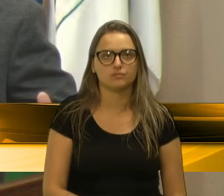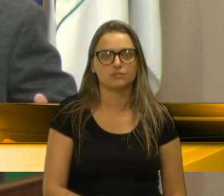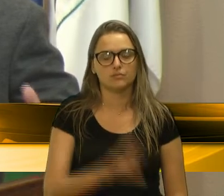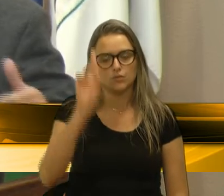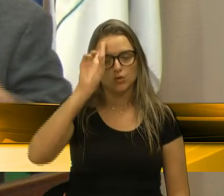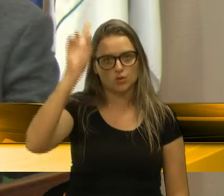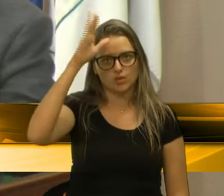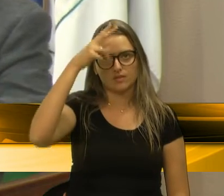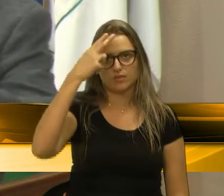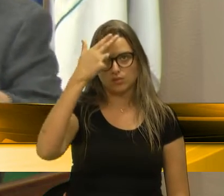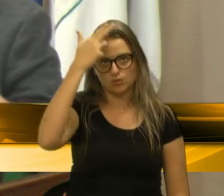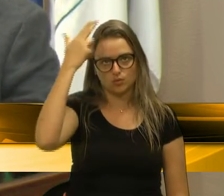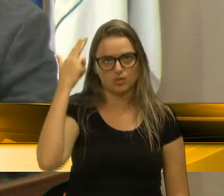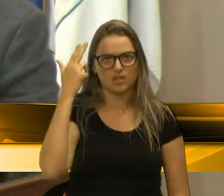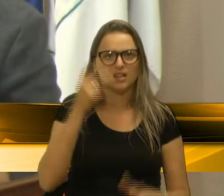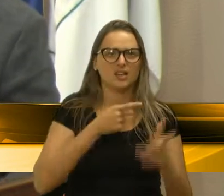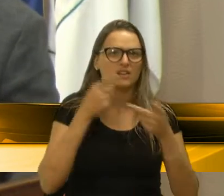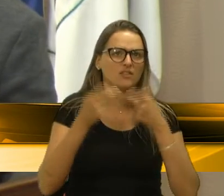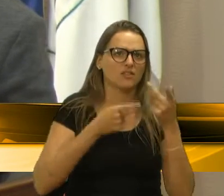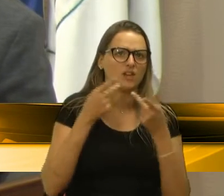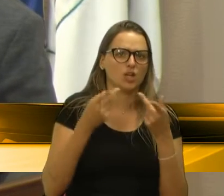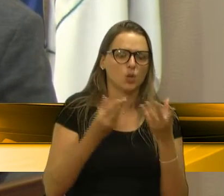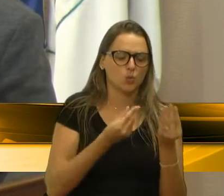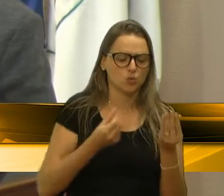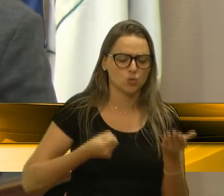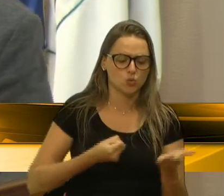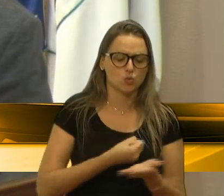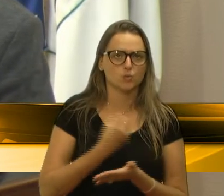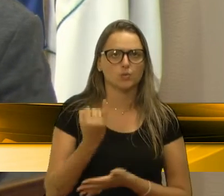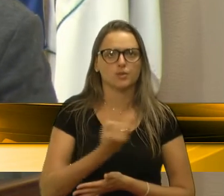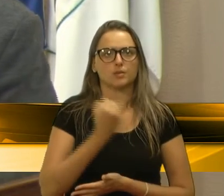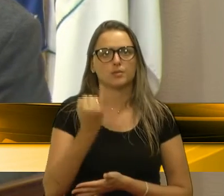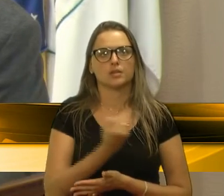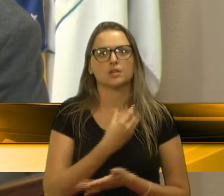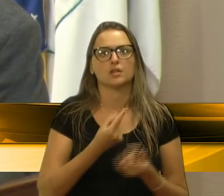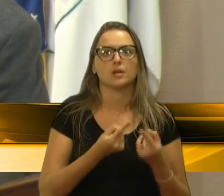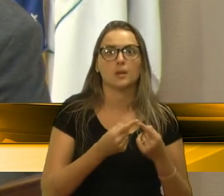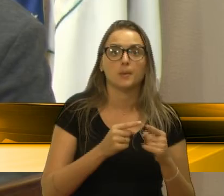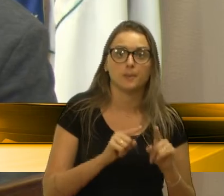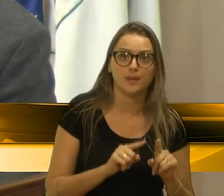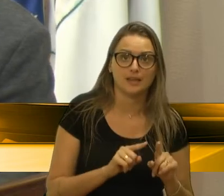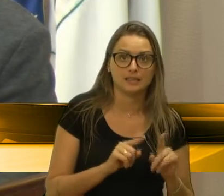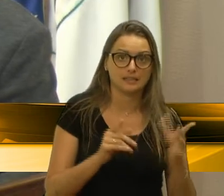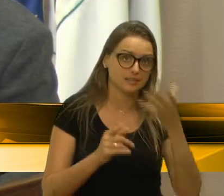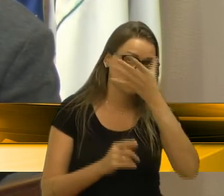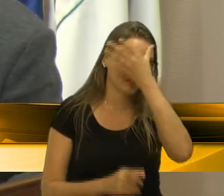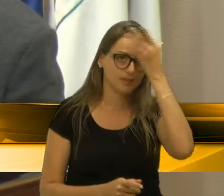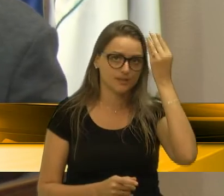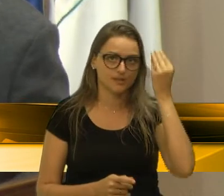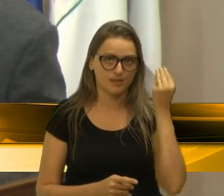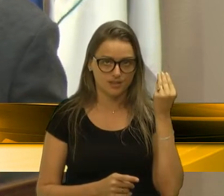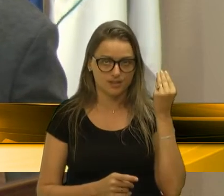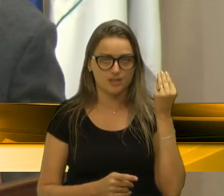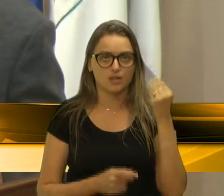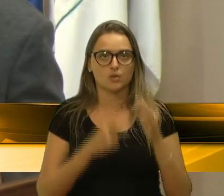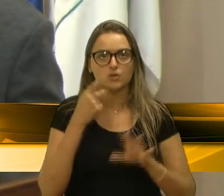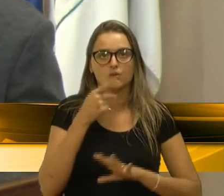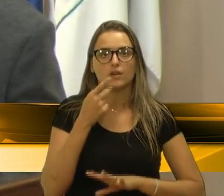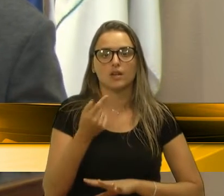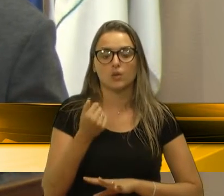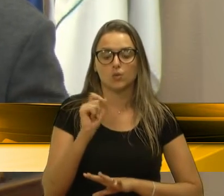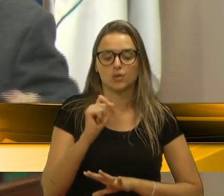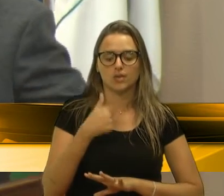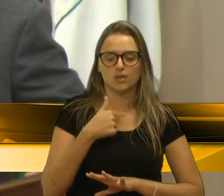Cassina, ontem ele falou uma série de números importantes, mas talvez tenha passado em branco um número que eu tenho aqui